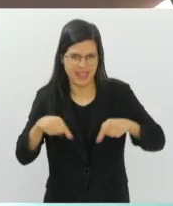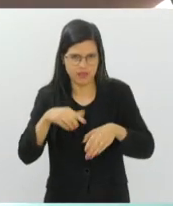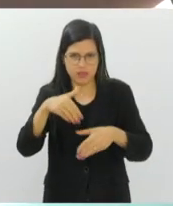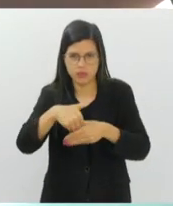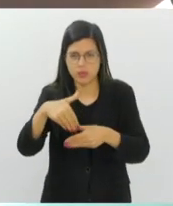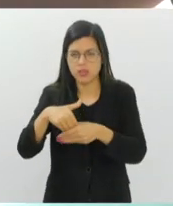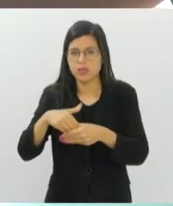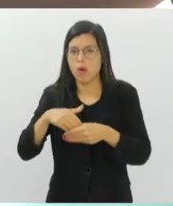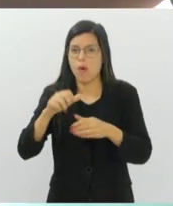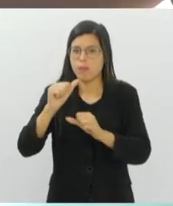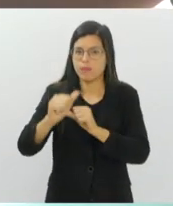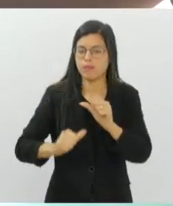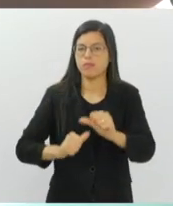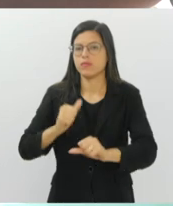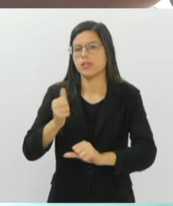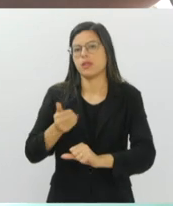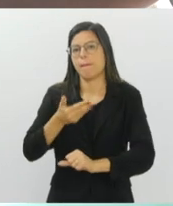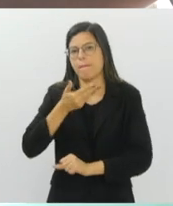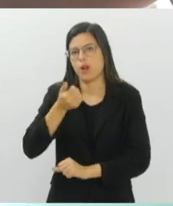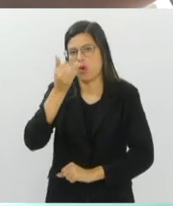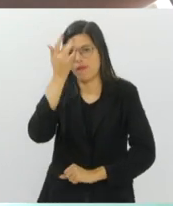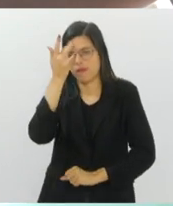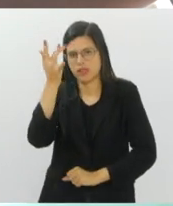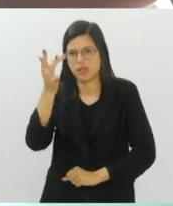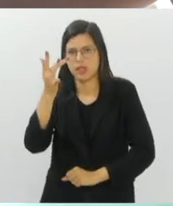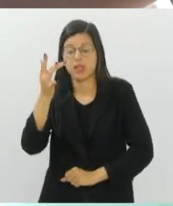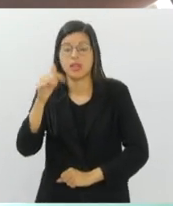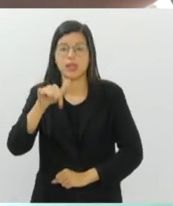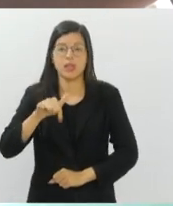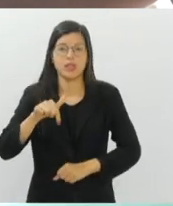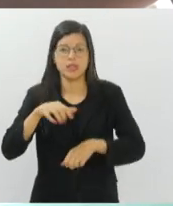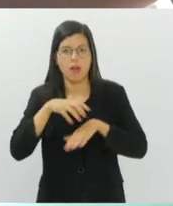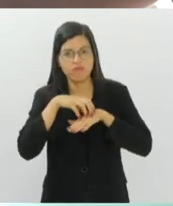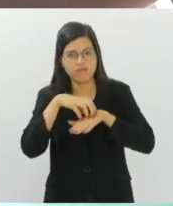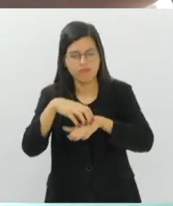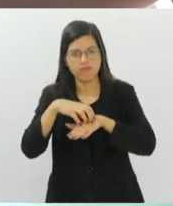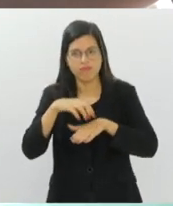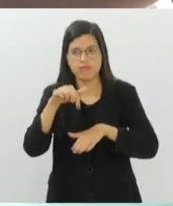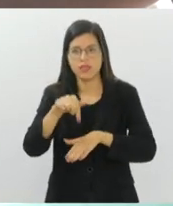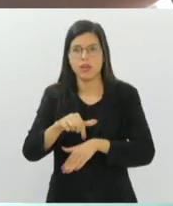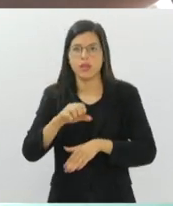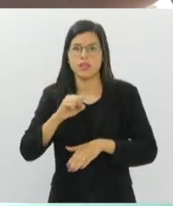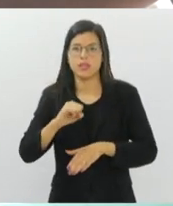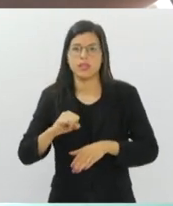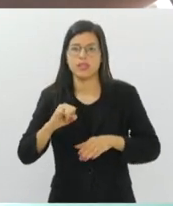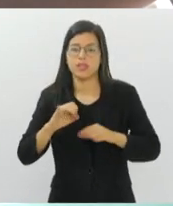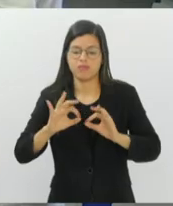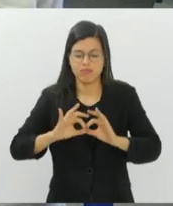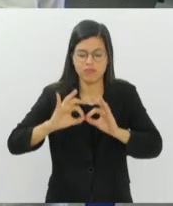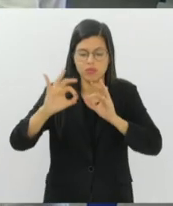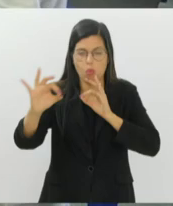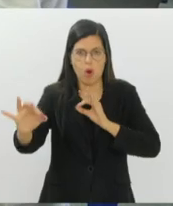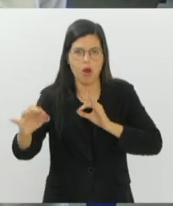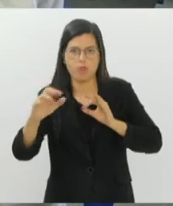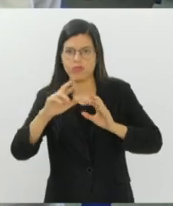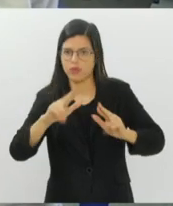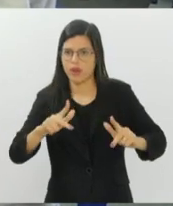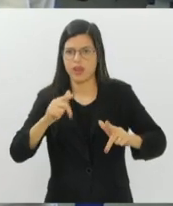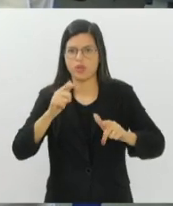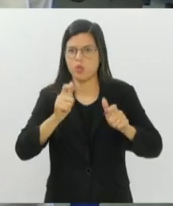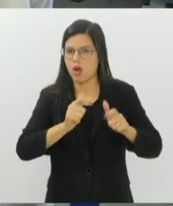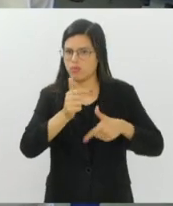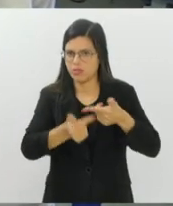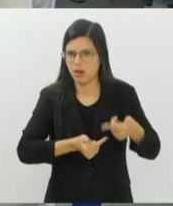facilitar o deslocamento dos convocados no dia do pleito, caso votem em local distante de onde irão trabalhar. No entanto, o